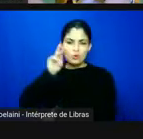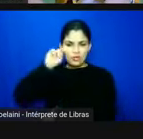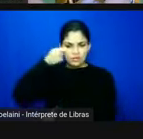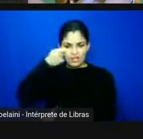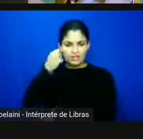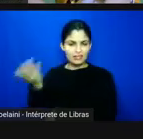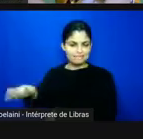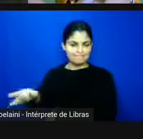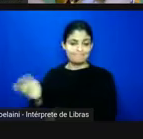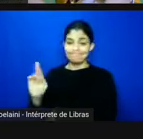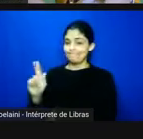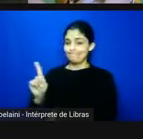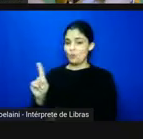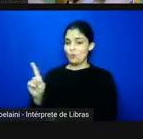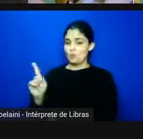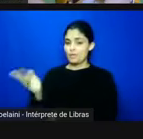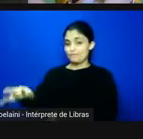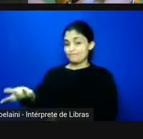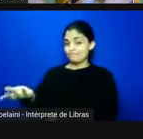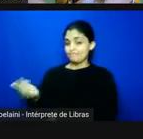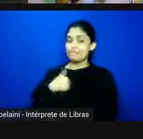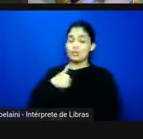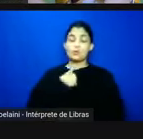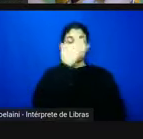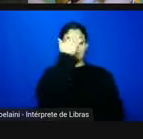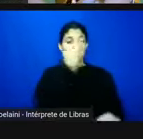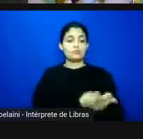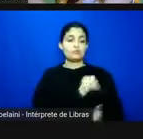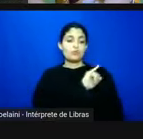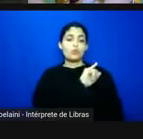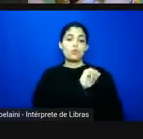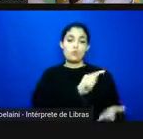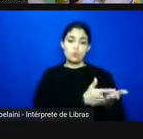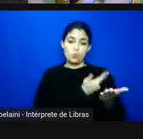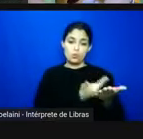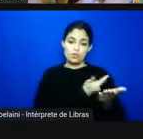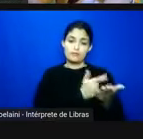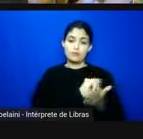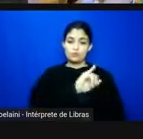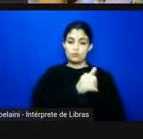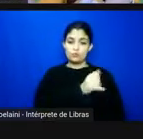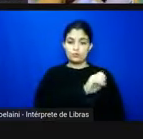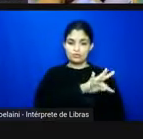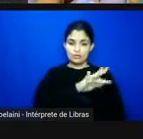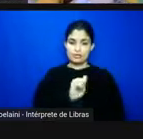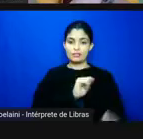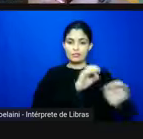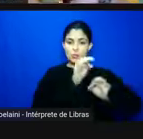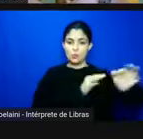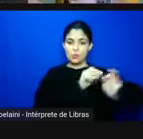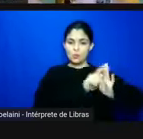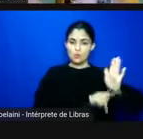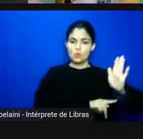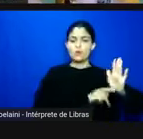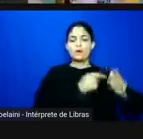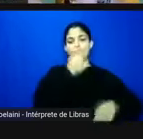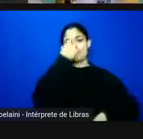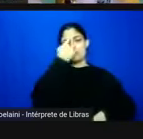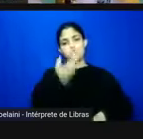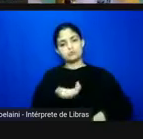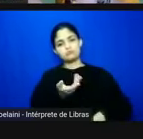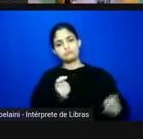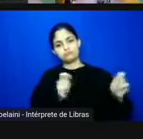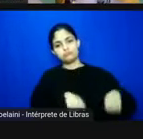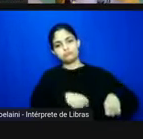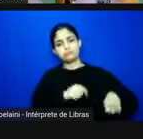o livro que o GEP organizou traz essas possibilidades pra inclusive quem tá na graduação pensar bom como é que eu usaria